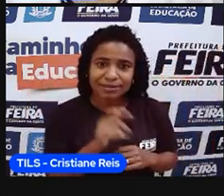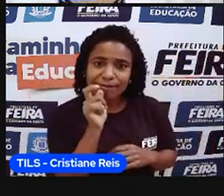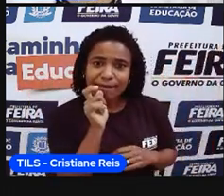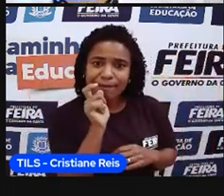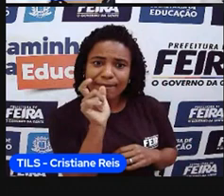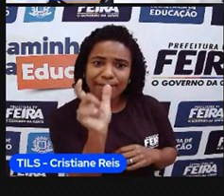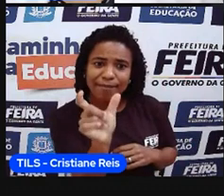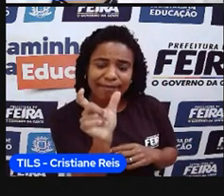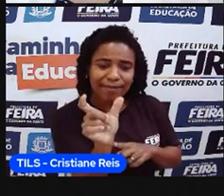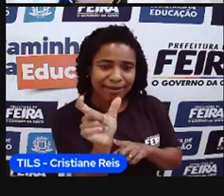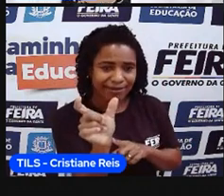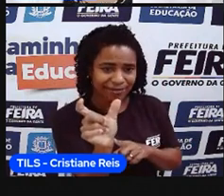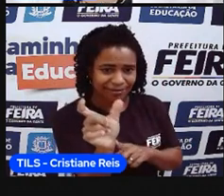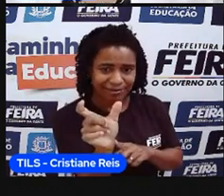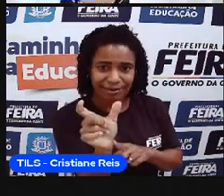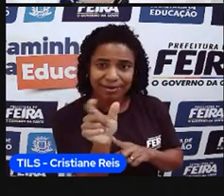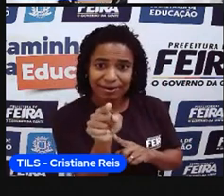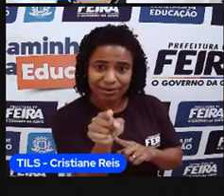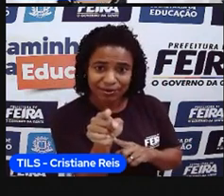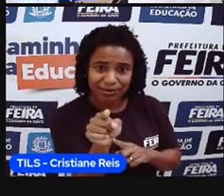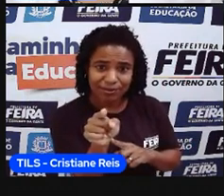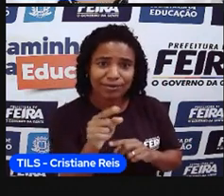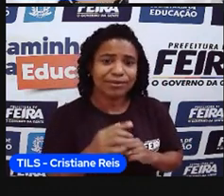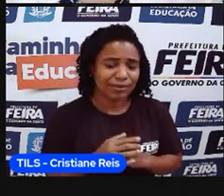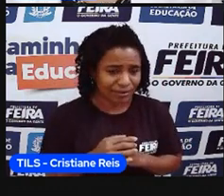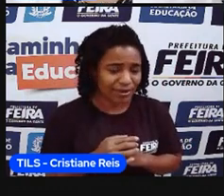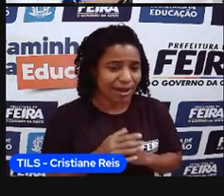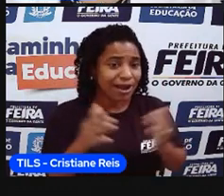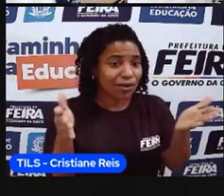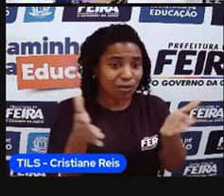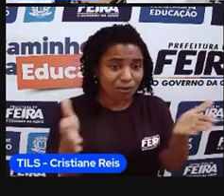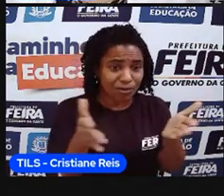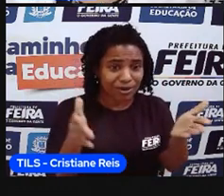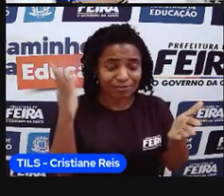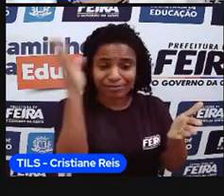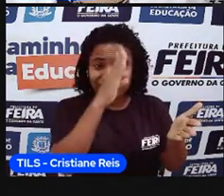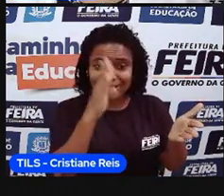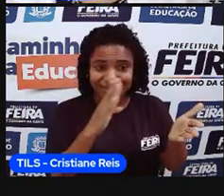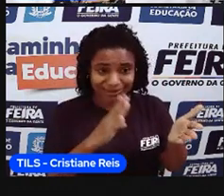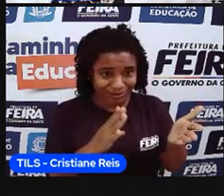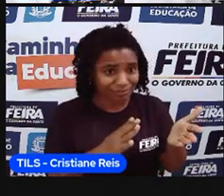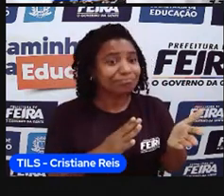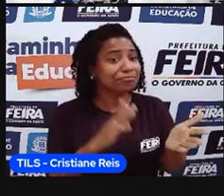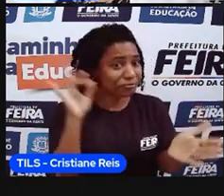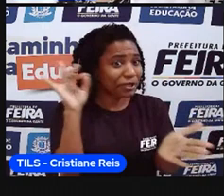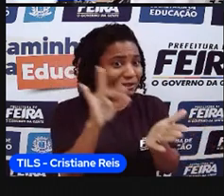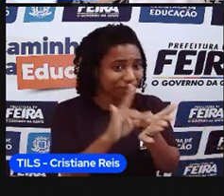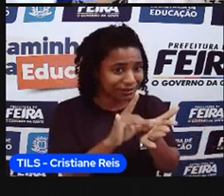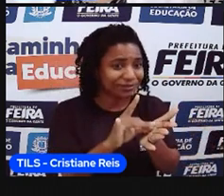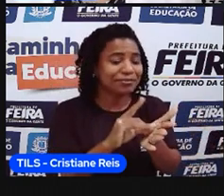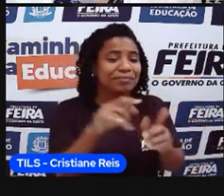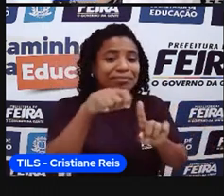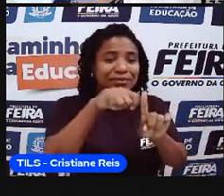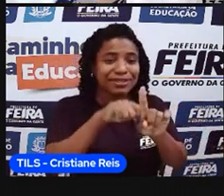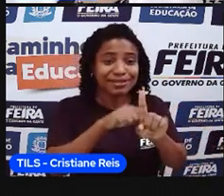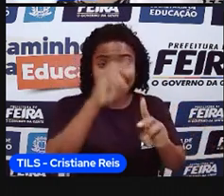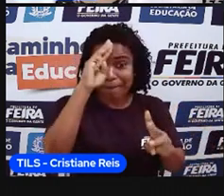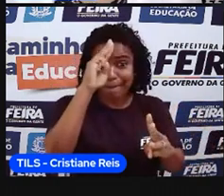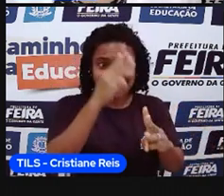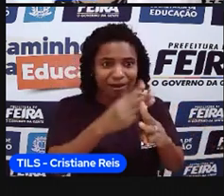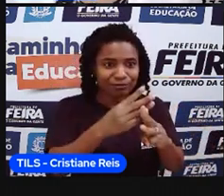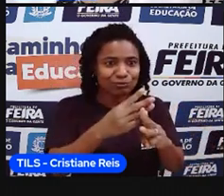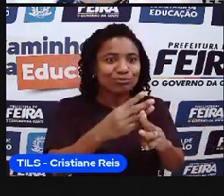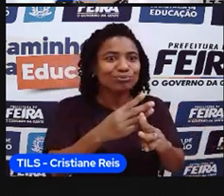né? Do território brasileiro. E que houve uma mudança, né? Que foi confirmada agora, né? Em março desse ano.